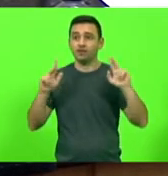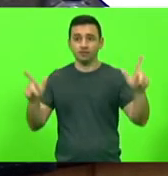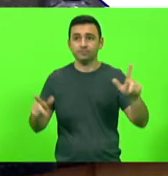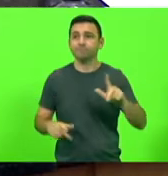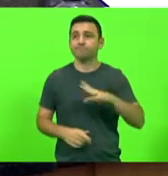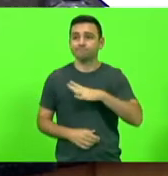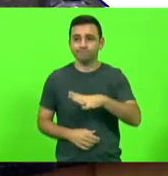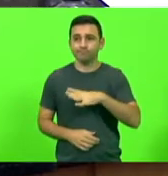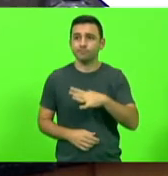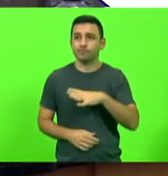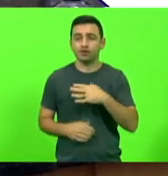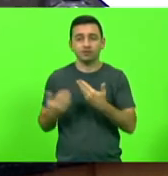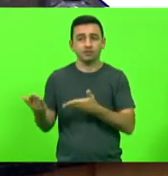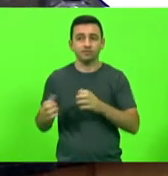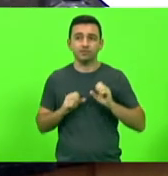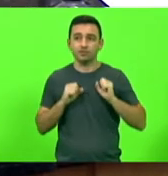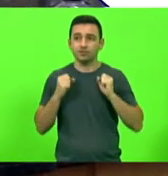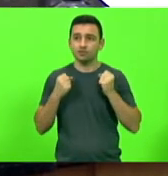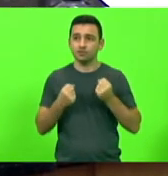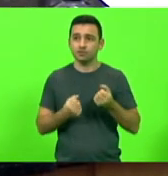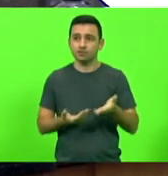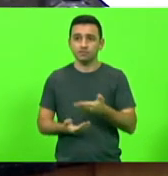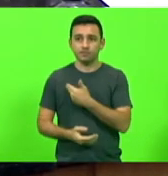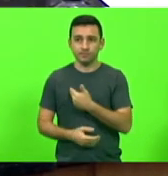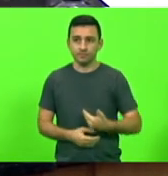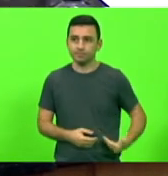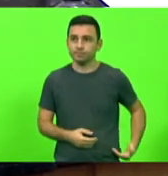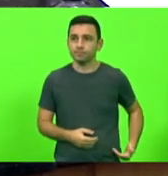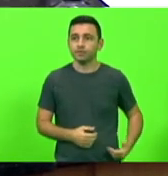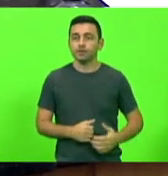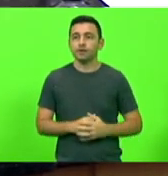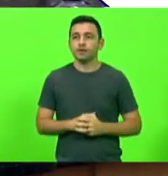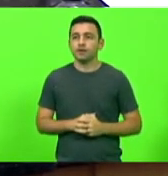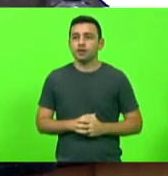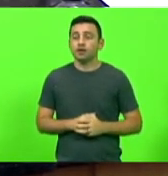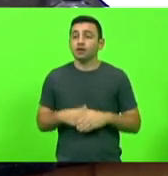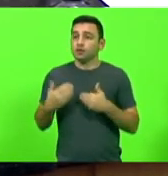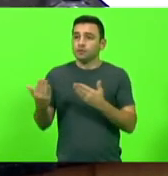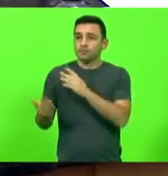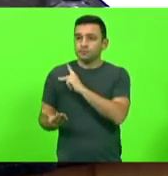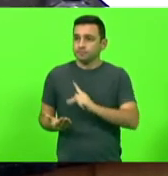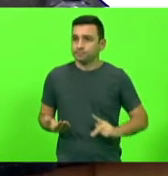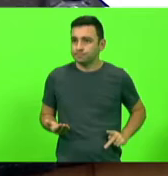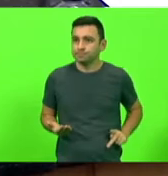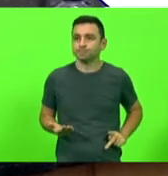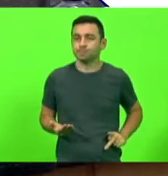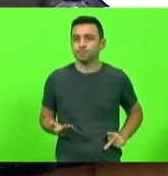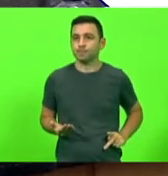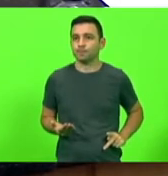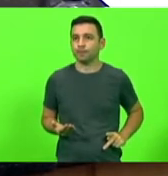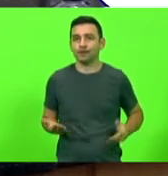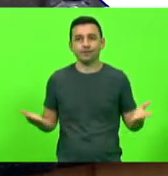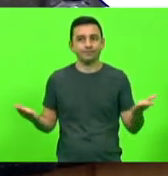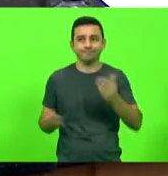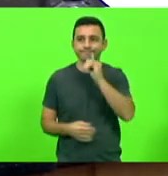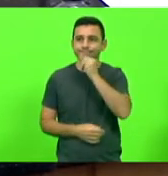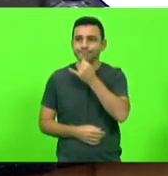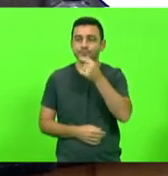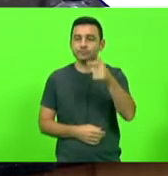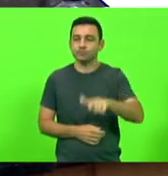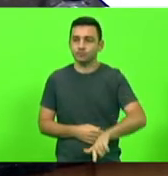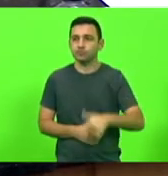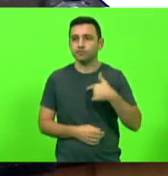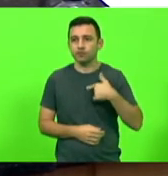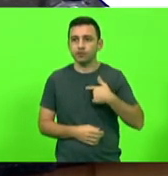defender aqui o governo. Mas, senhor presidente, infelizmente, mais uma vez, eu vou usar esse